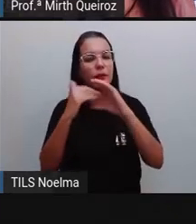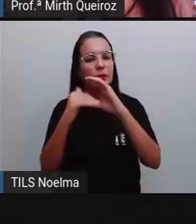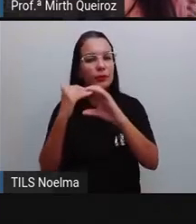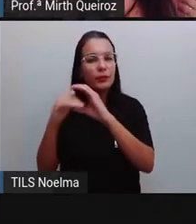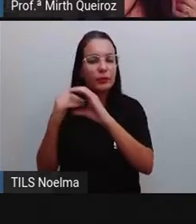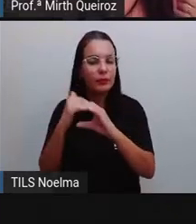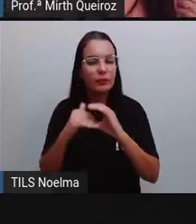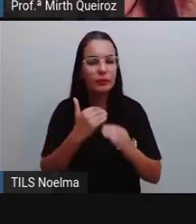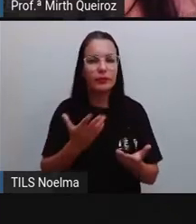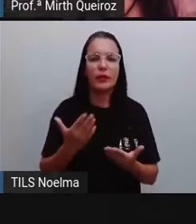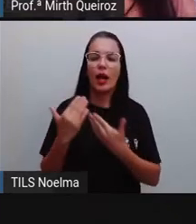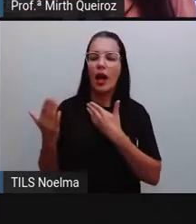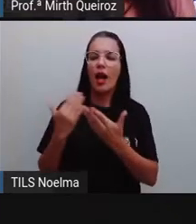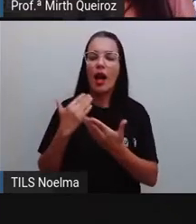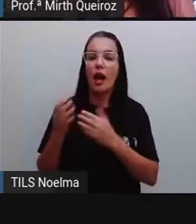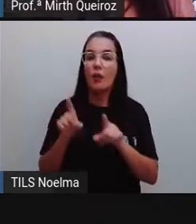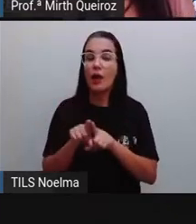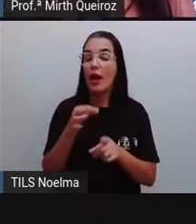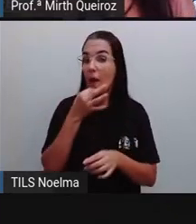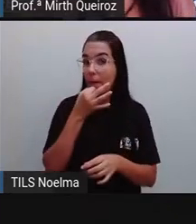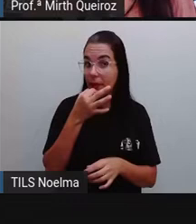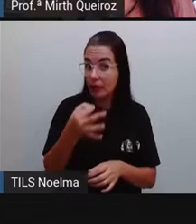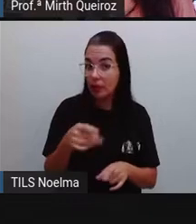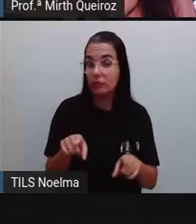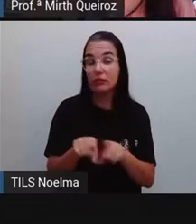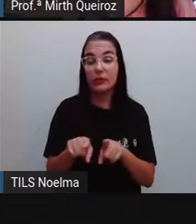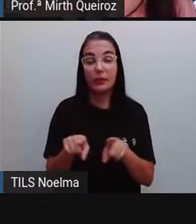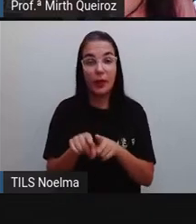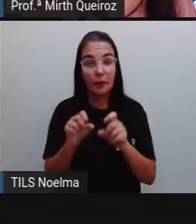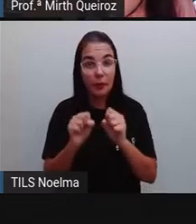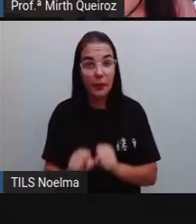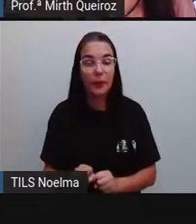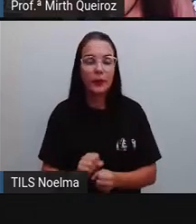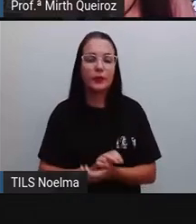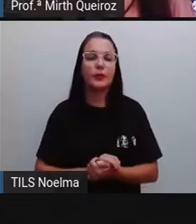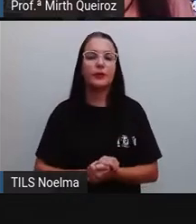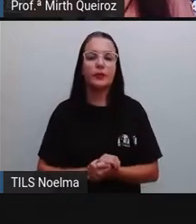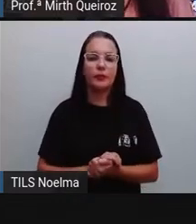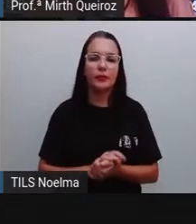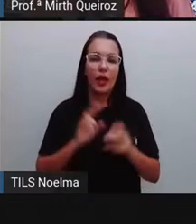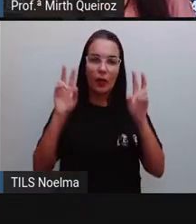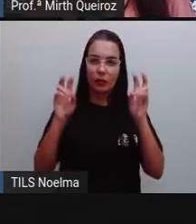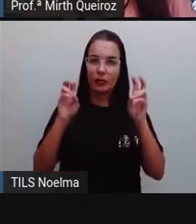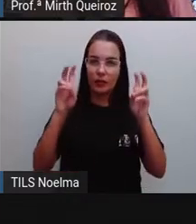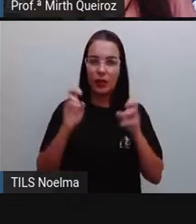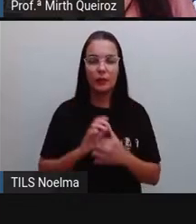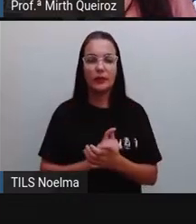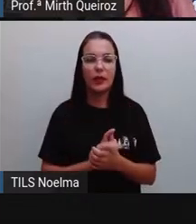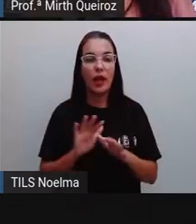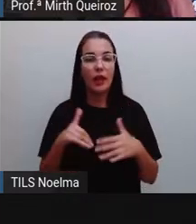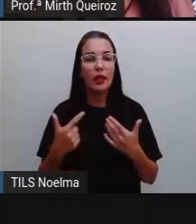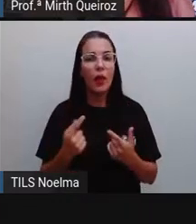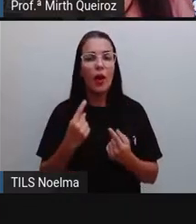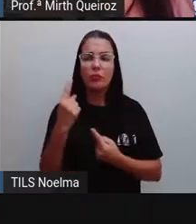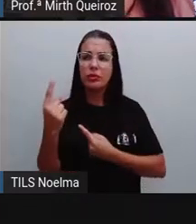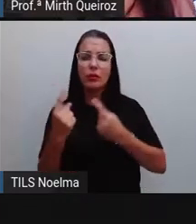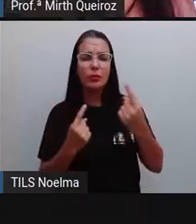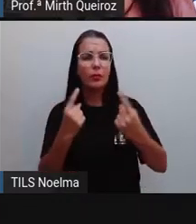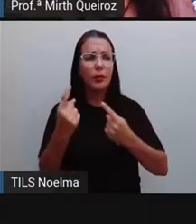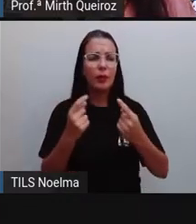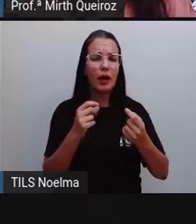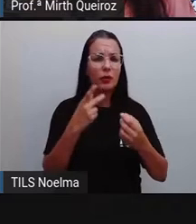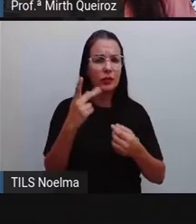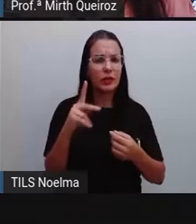forma de você expressar, né? A sua opinião em relação a algumas temáticas, né? Então, de acordo com